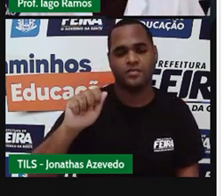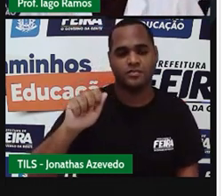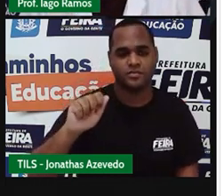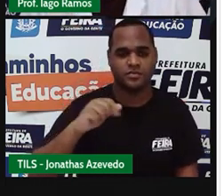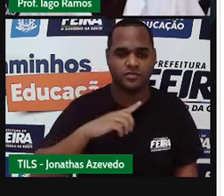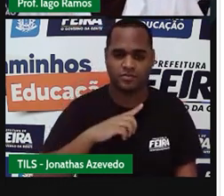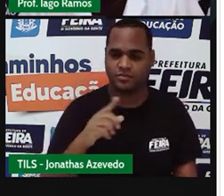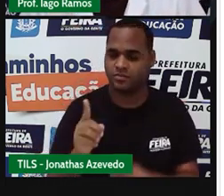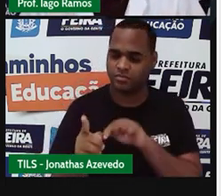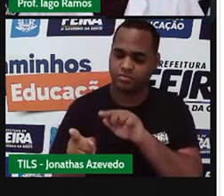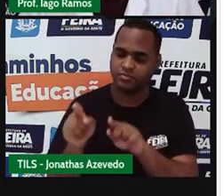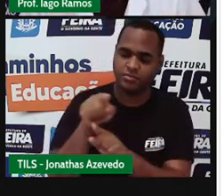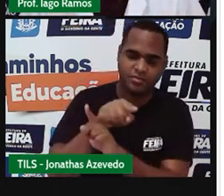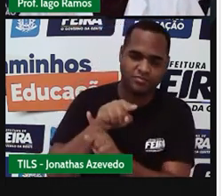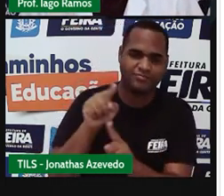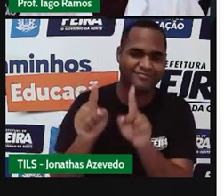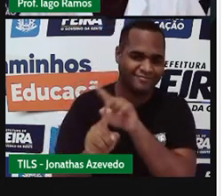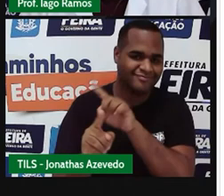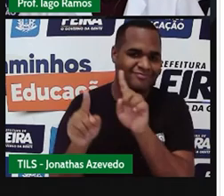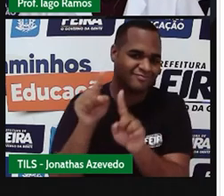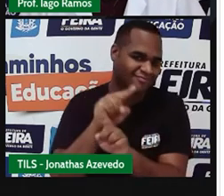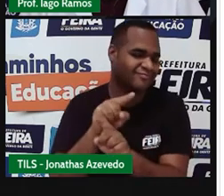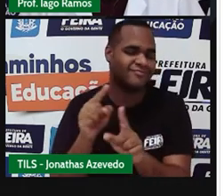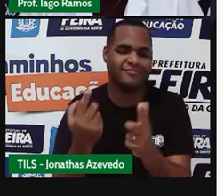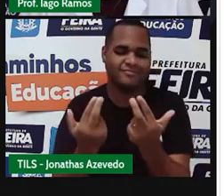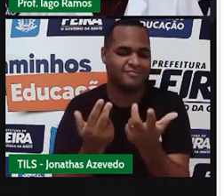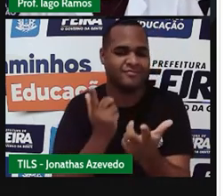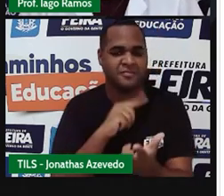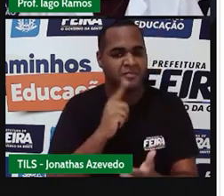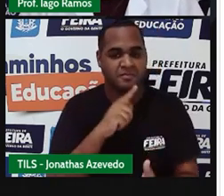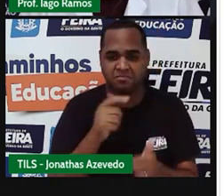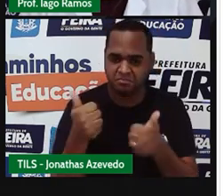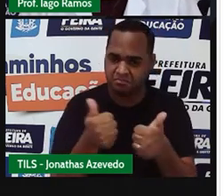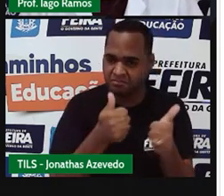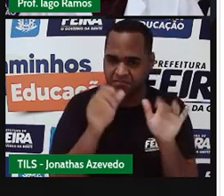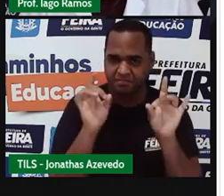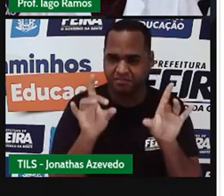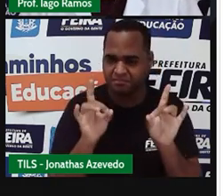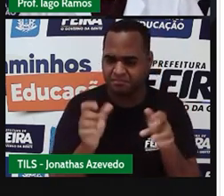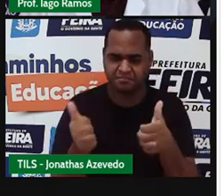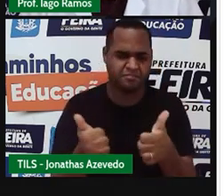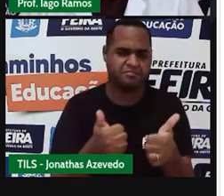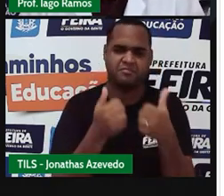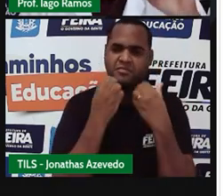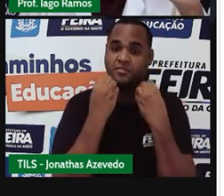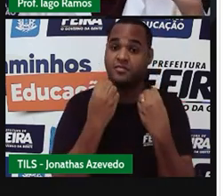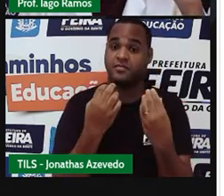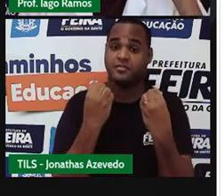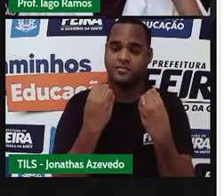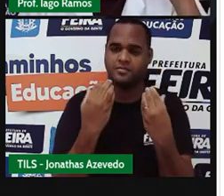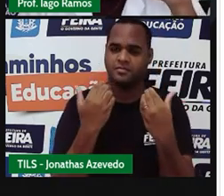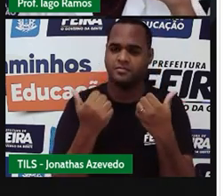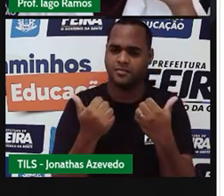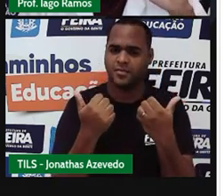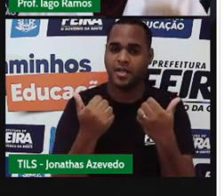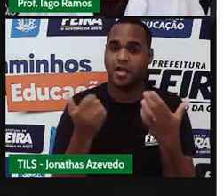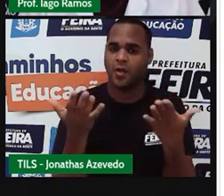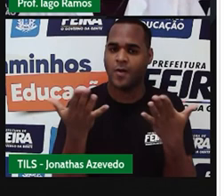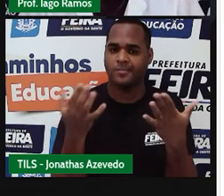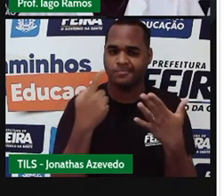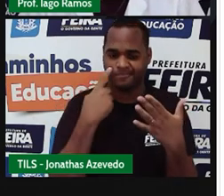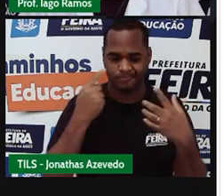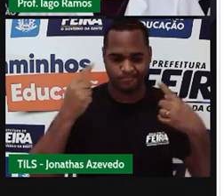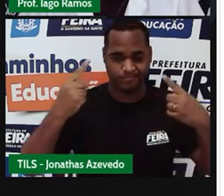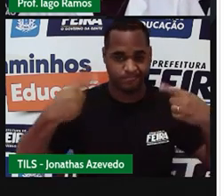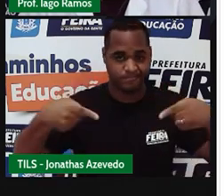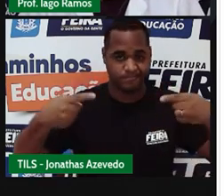direita para a esquerda. Bom, que bacana, né? Que massa isso. Bom, eu vou te desafiar